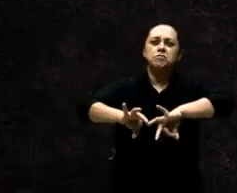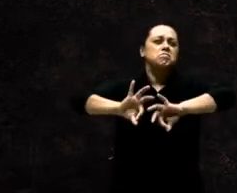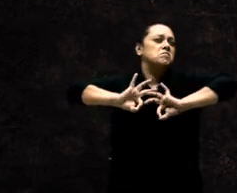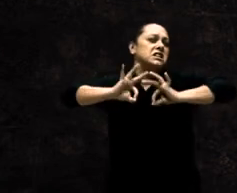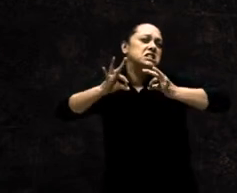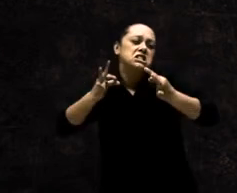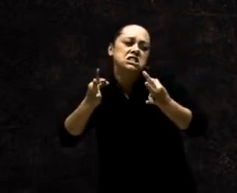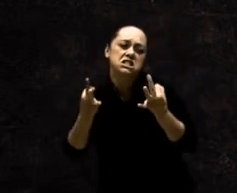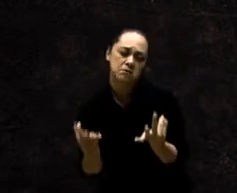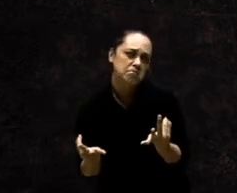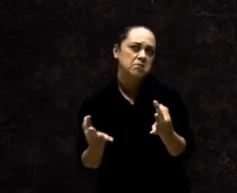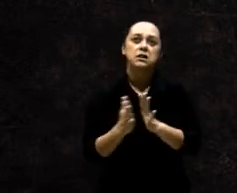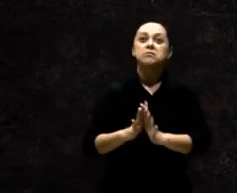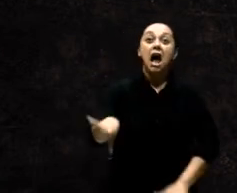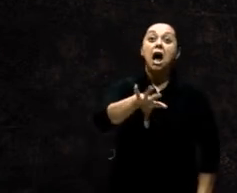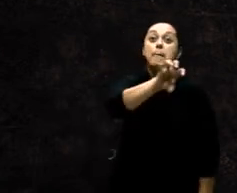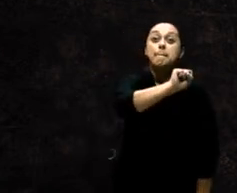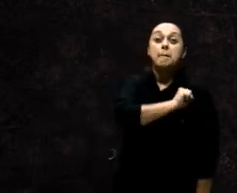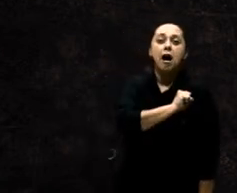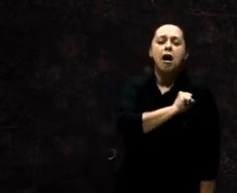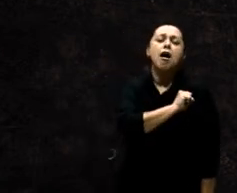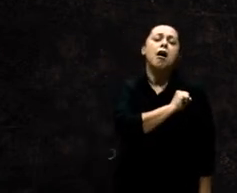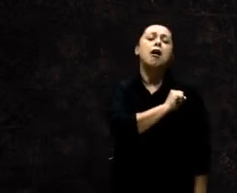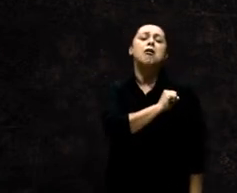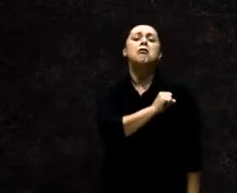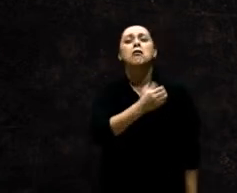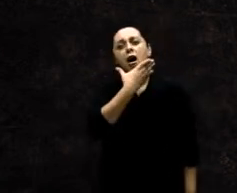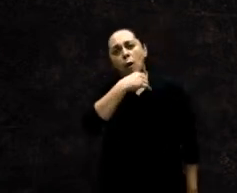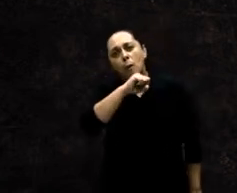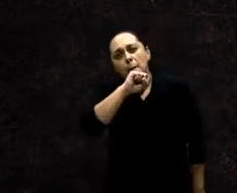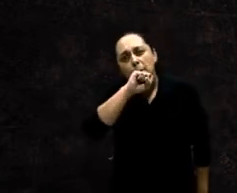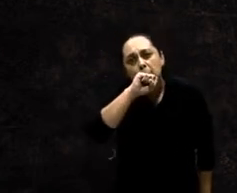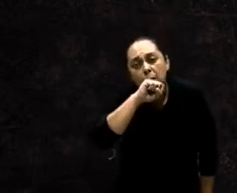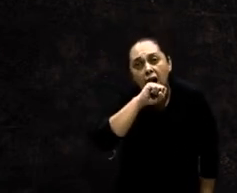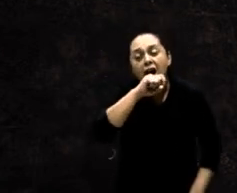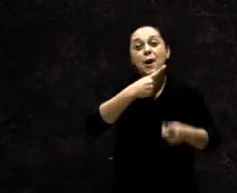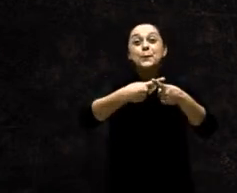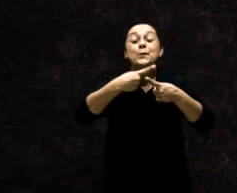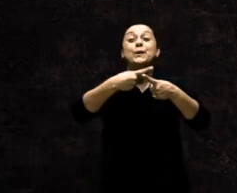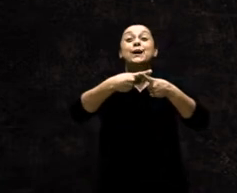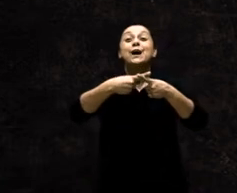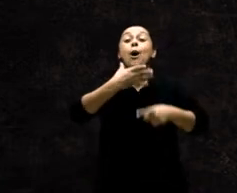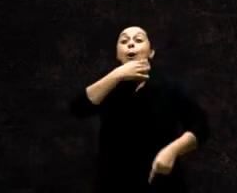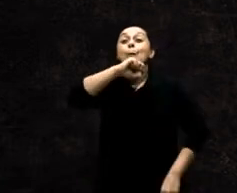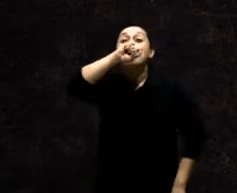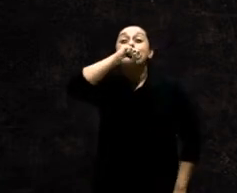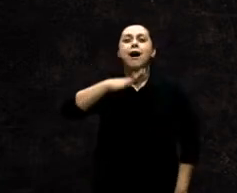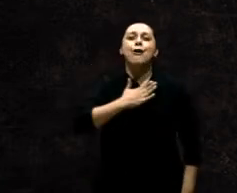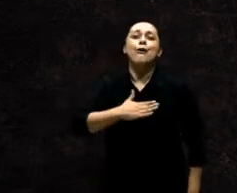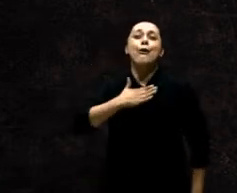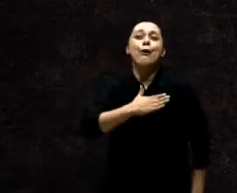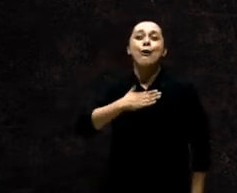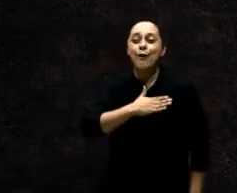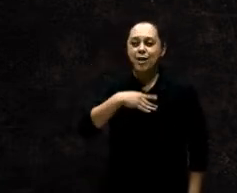E amava Isaac A Ezaú Porque a caça era de seu gosto Mas